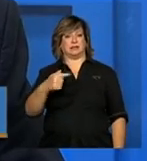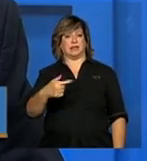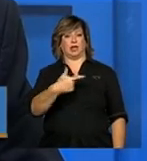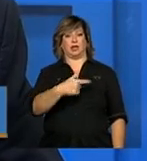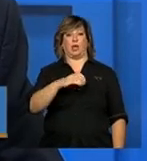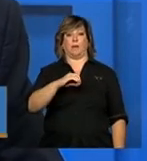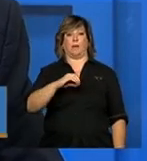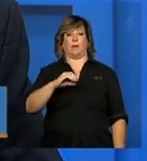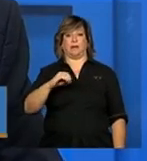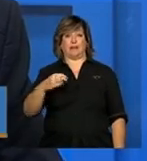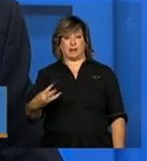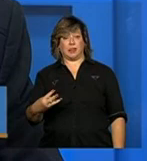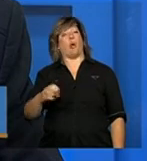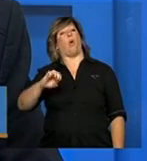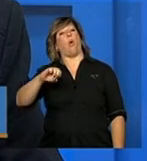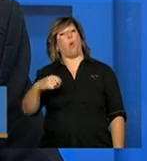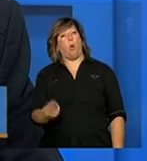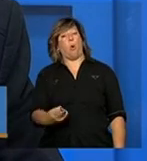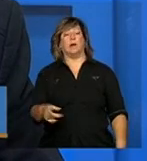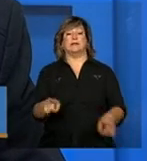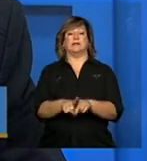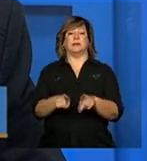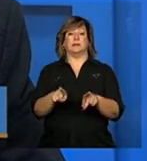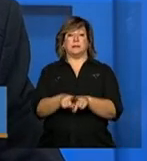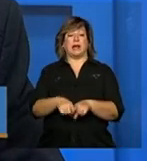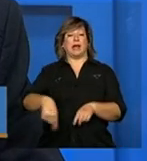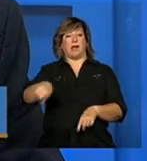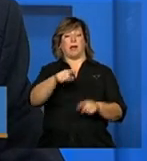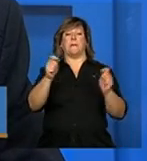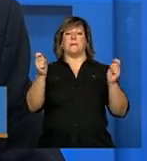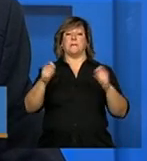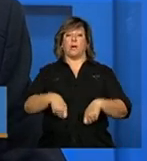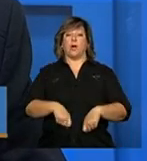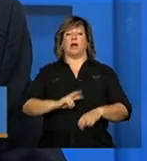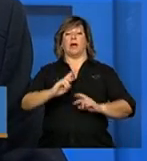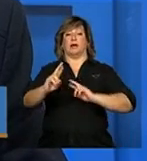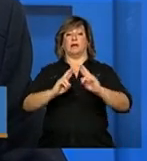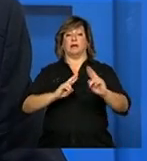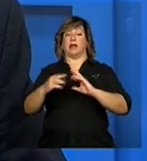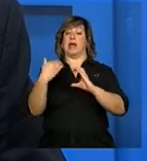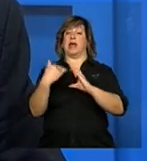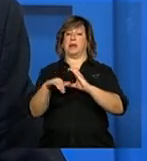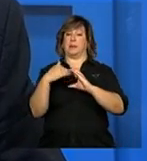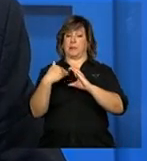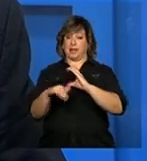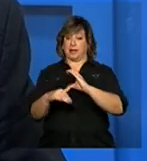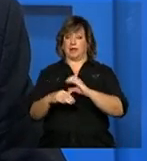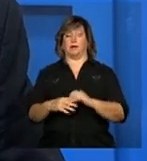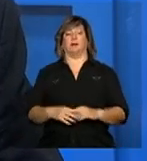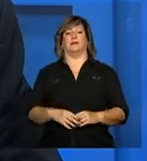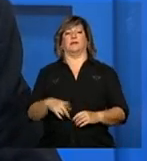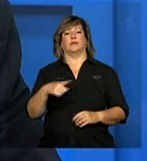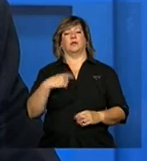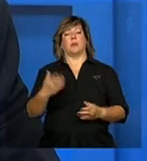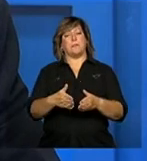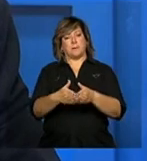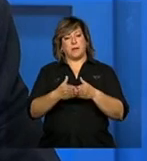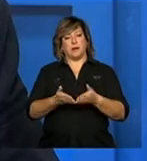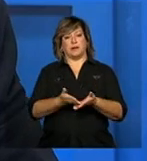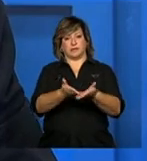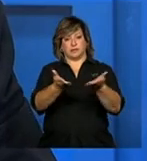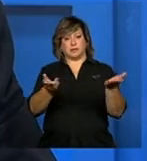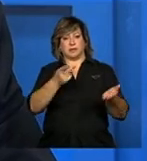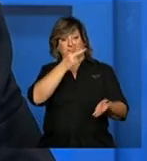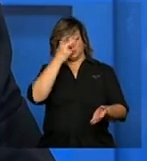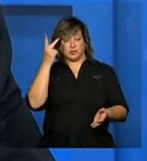ou também elas podem ser respondidas por e-mail né a gente pede que as